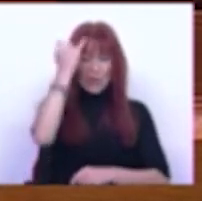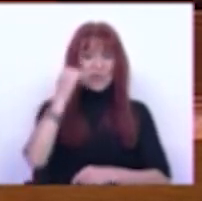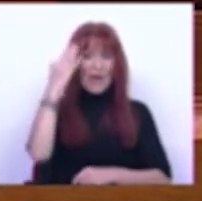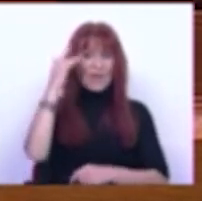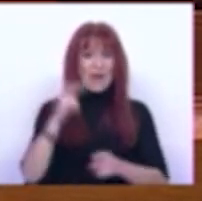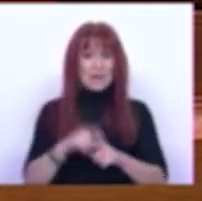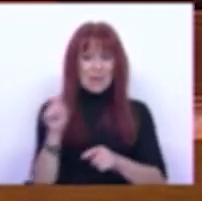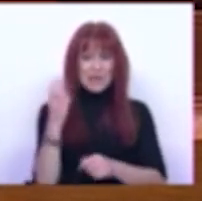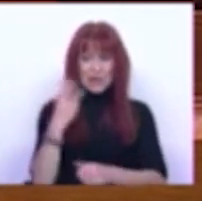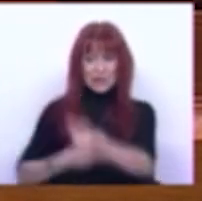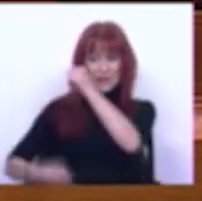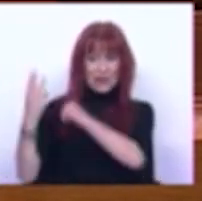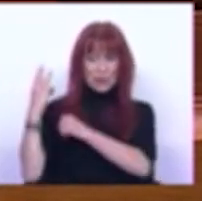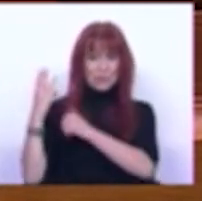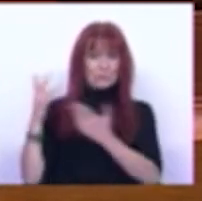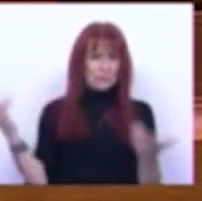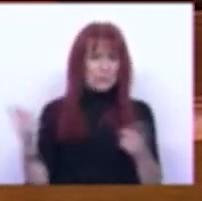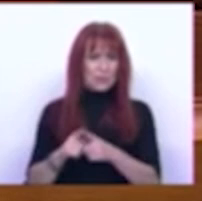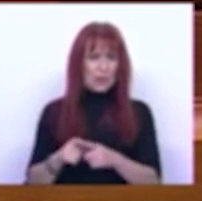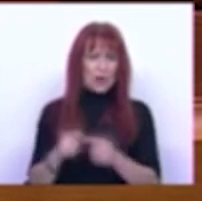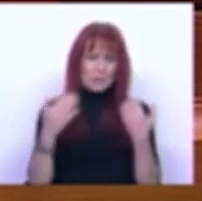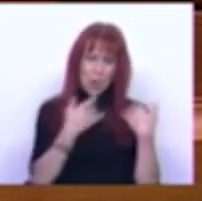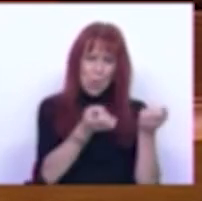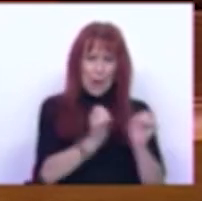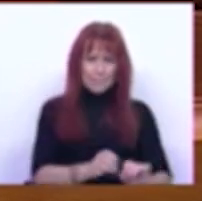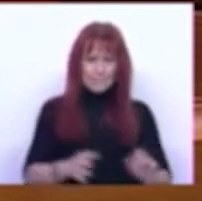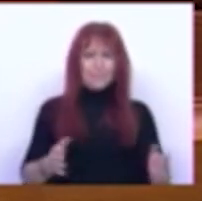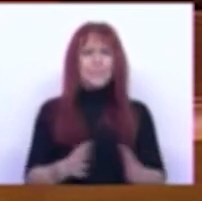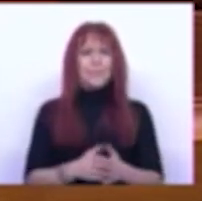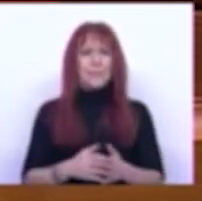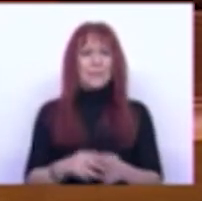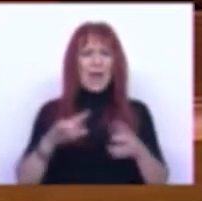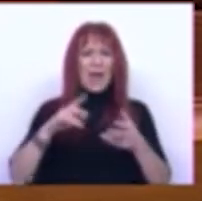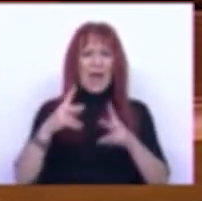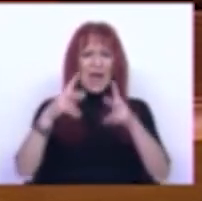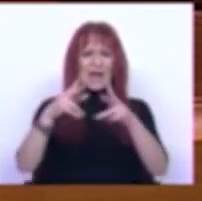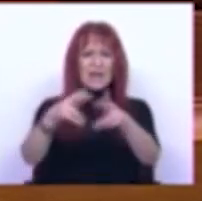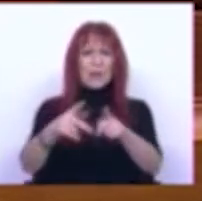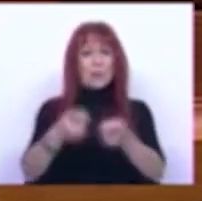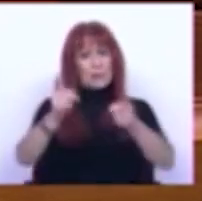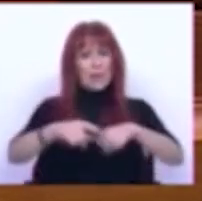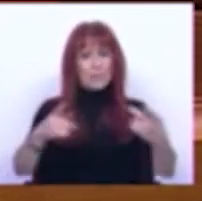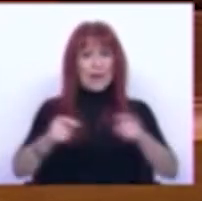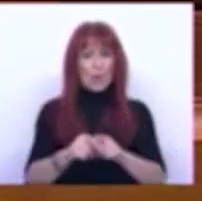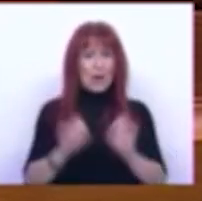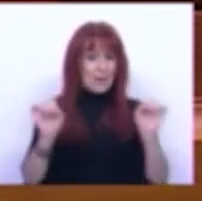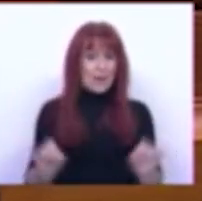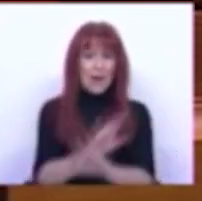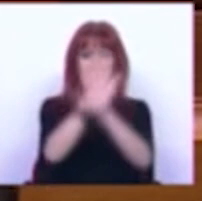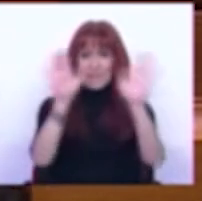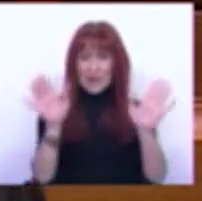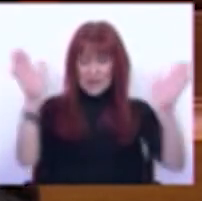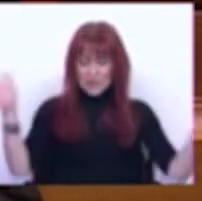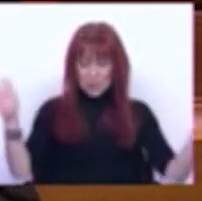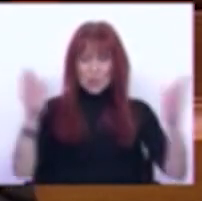previa há três meses era afinal uma irresponsabilidade Uma crítica que é também uma clarificação